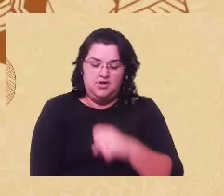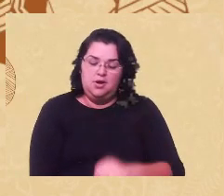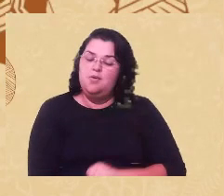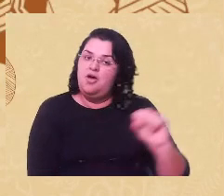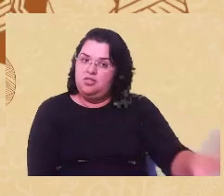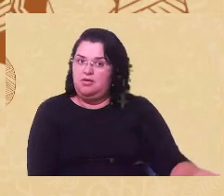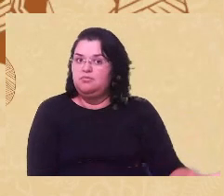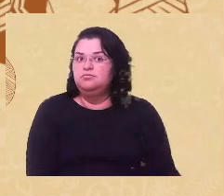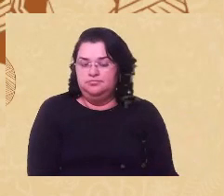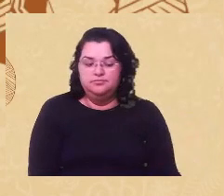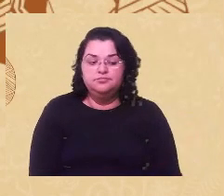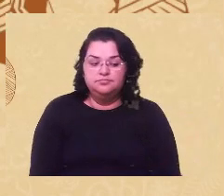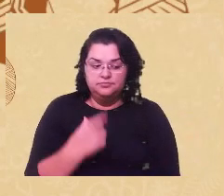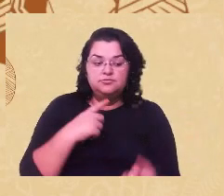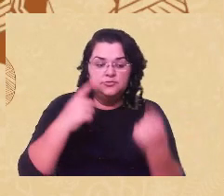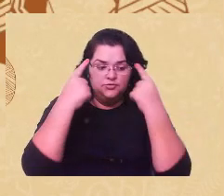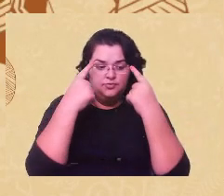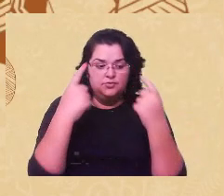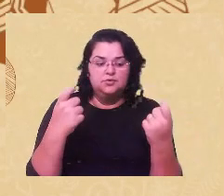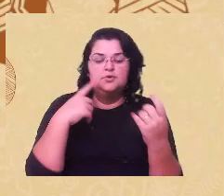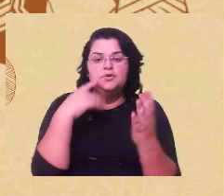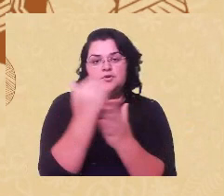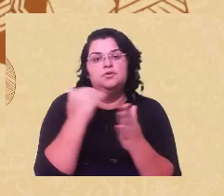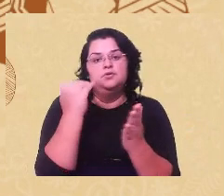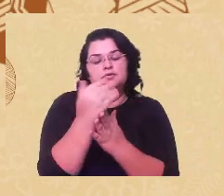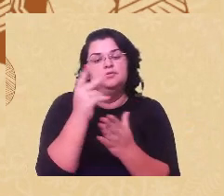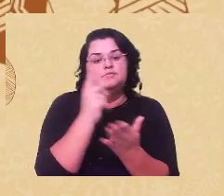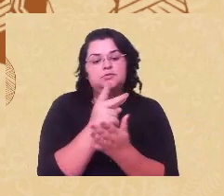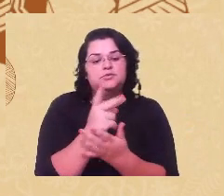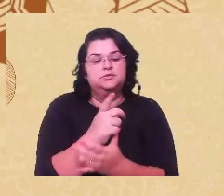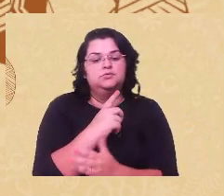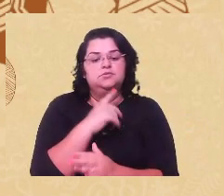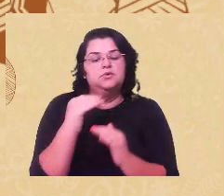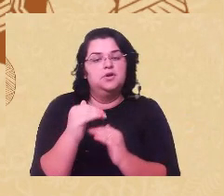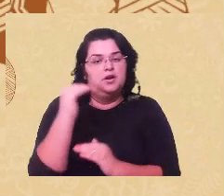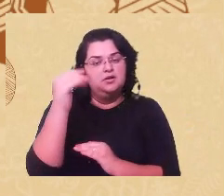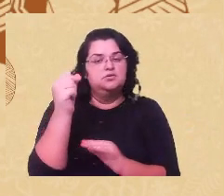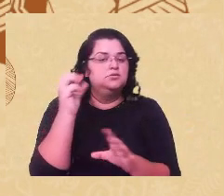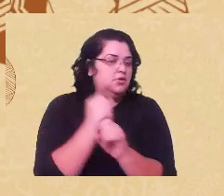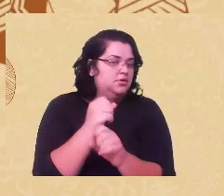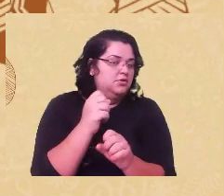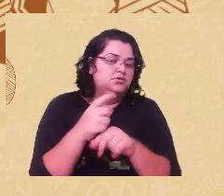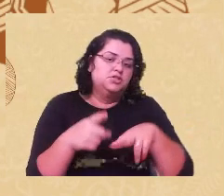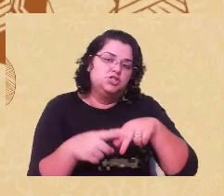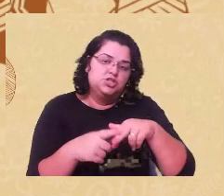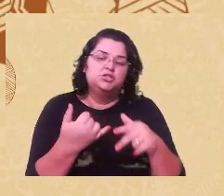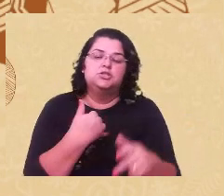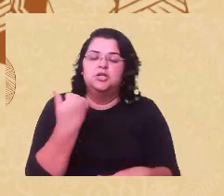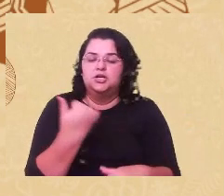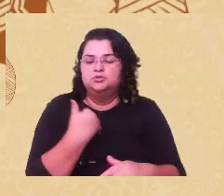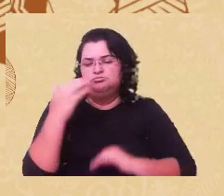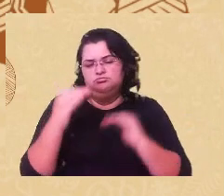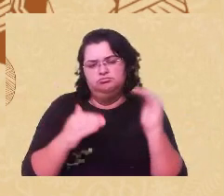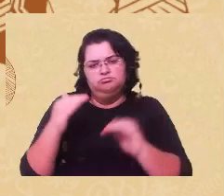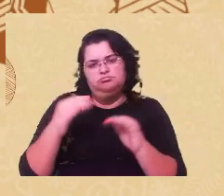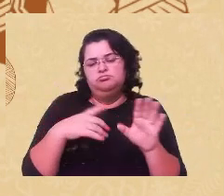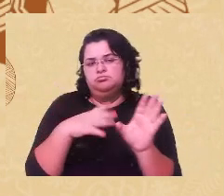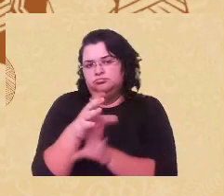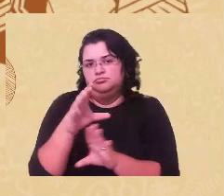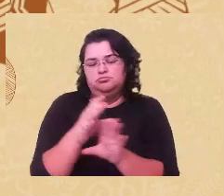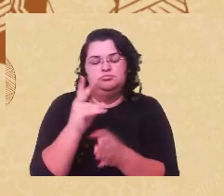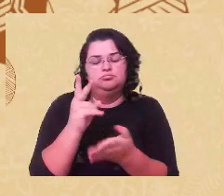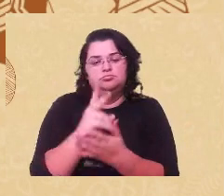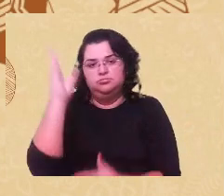violências que produzem e reforçam iniquidade de classe, raça, gêneridade, região e orientação sexual no Brasil.